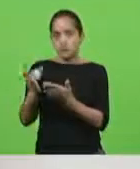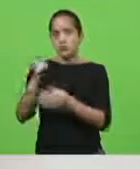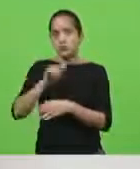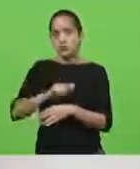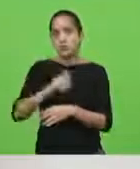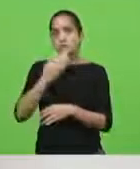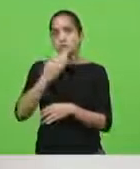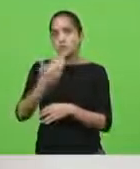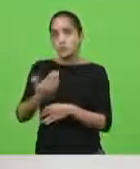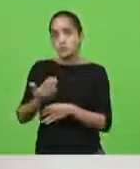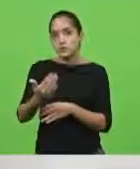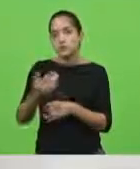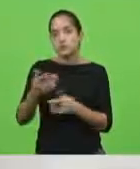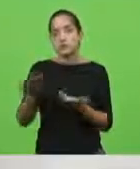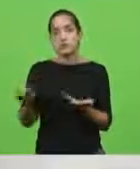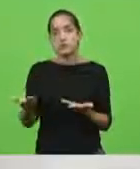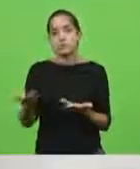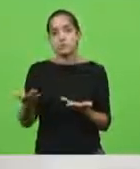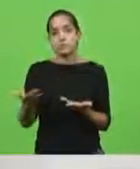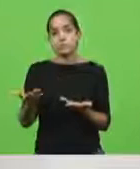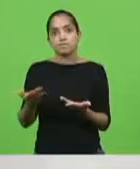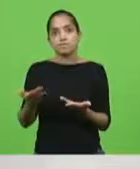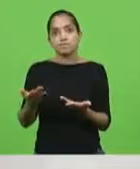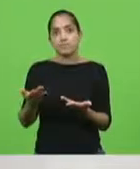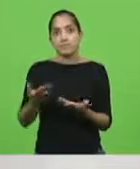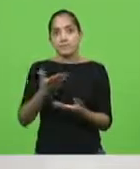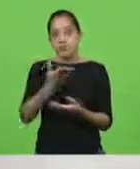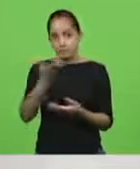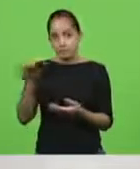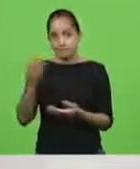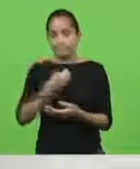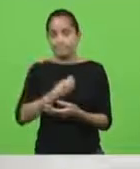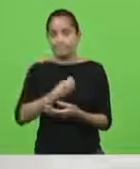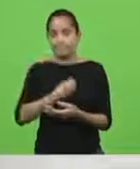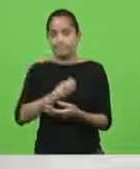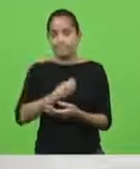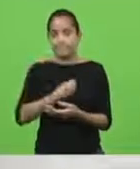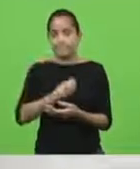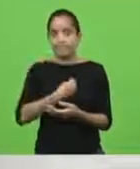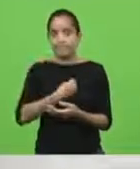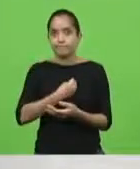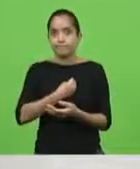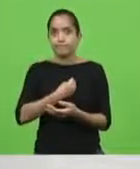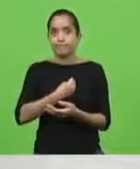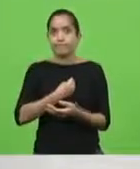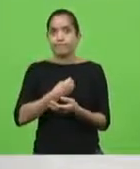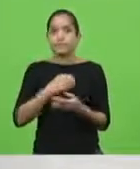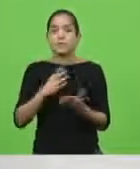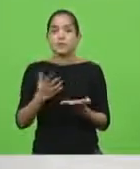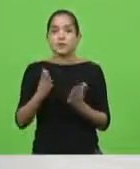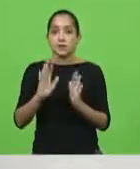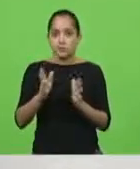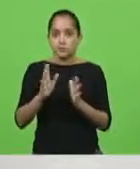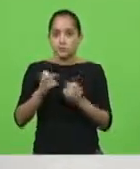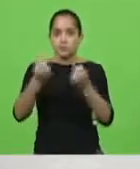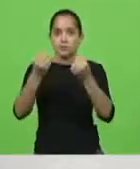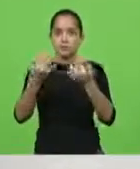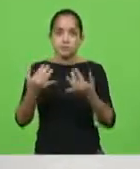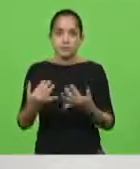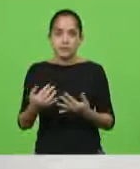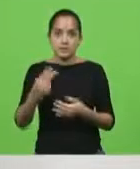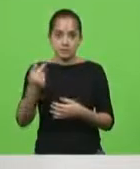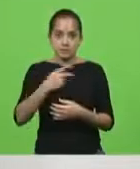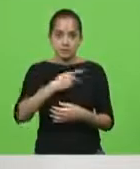que se possível agora na presença de vossa excelência eu estive falando já em outro momento com o nosso vice-presidente